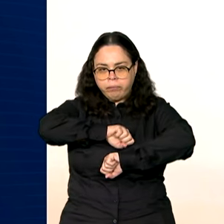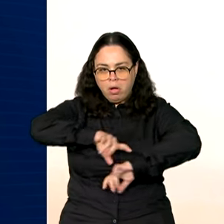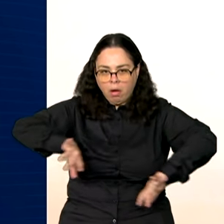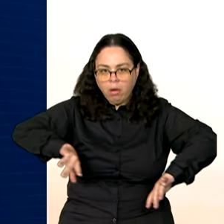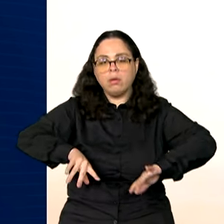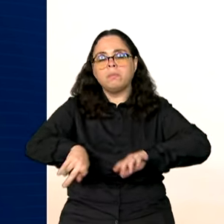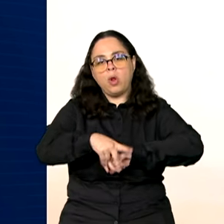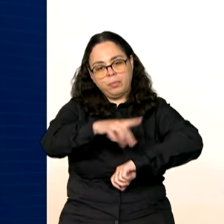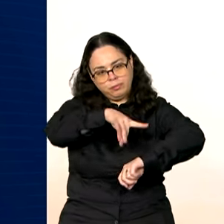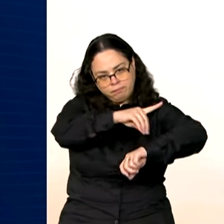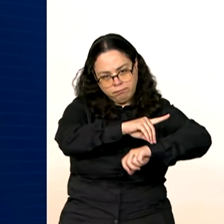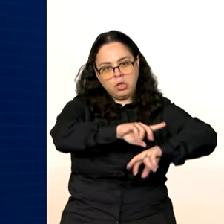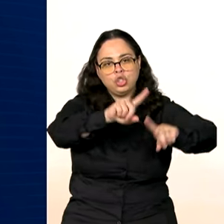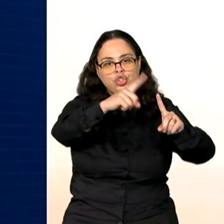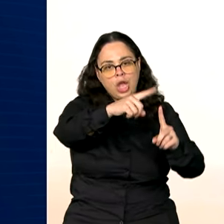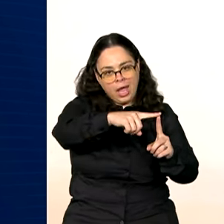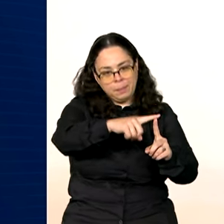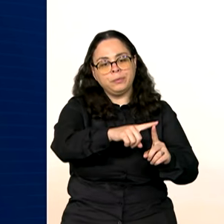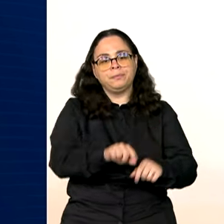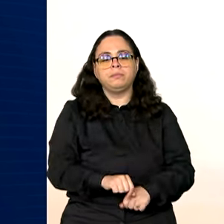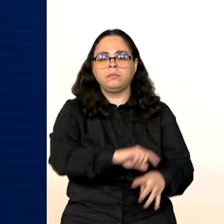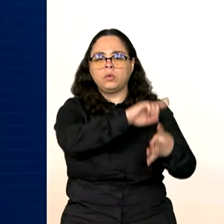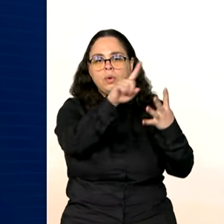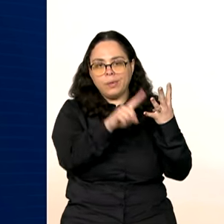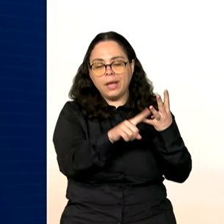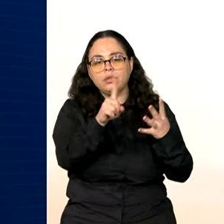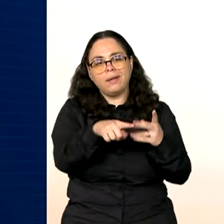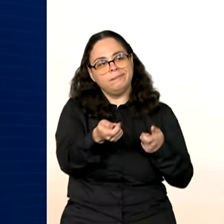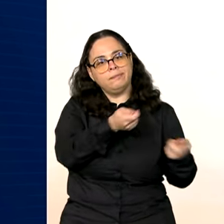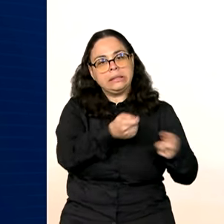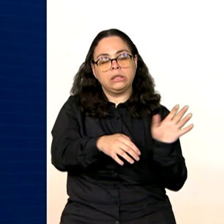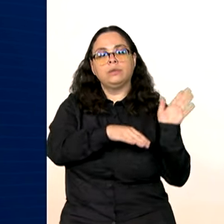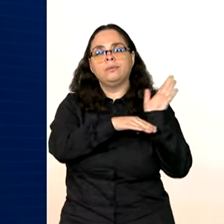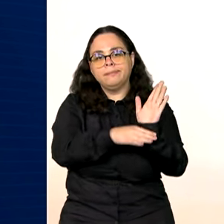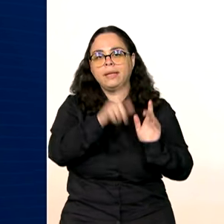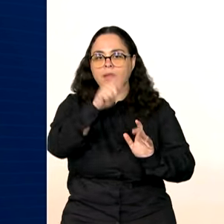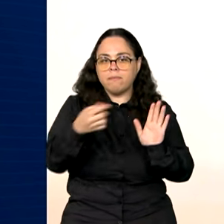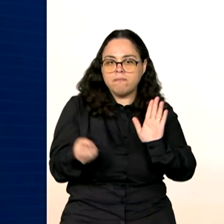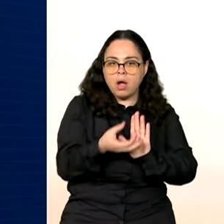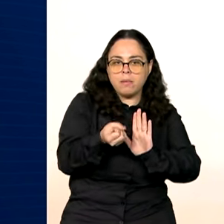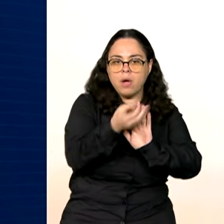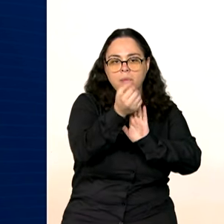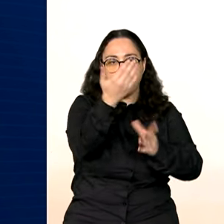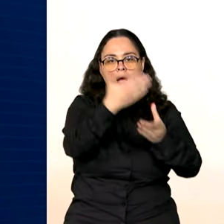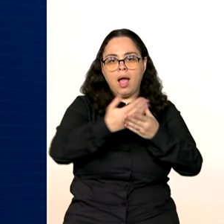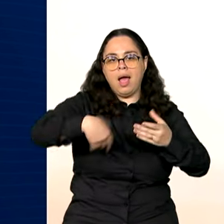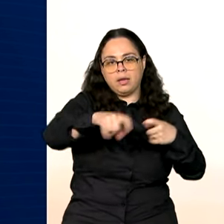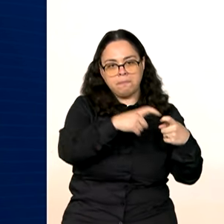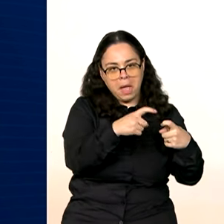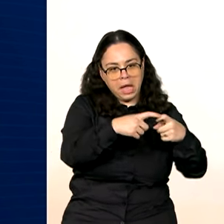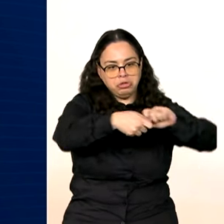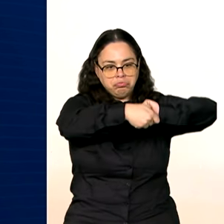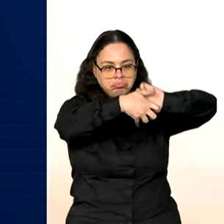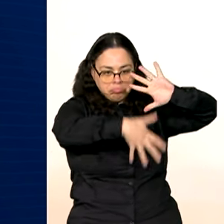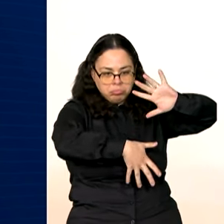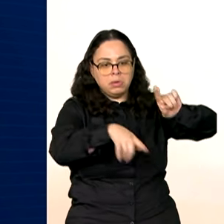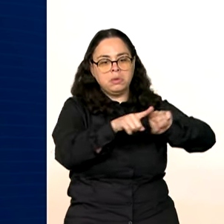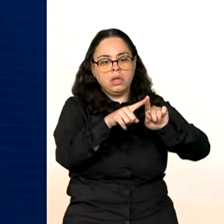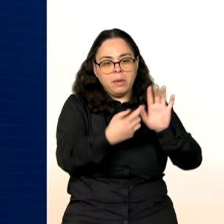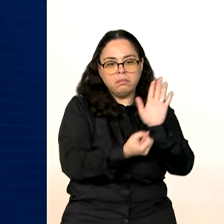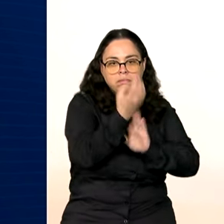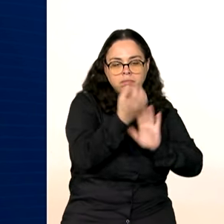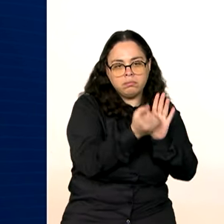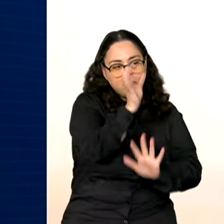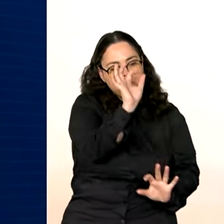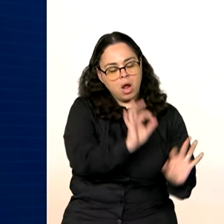mosquitos Aedes aegypti. Rede assistencial, que pretende atualizar protocolos clínicos e diretrizes e criar um